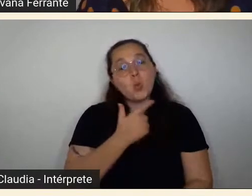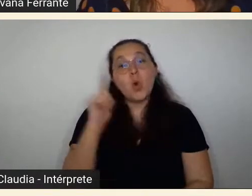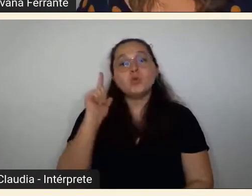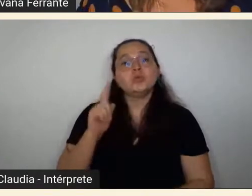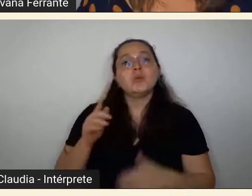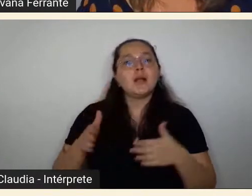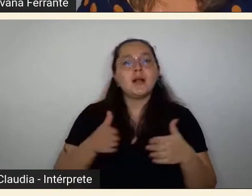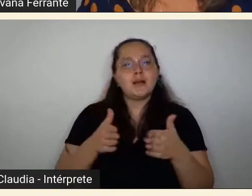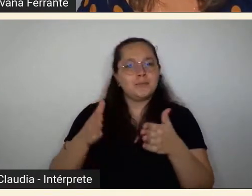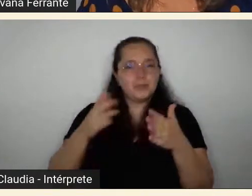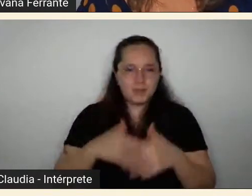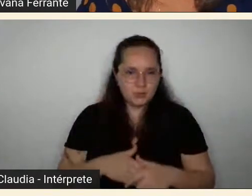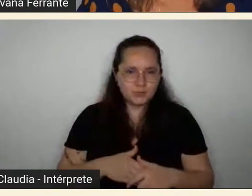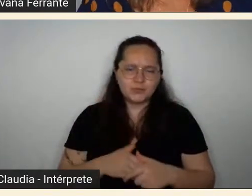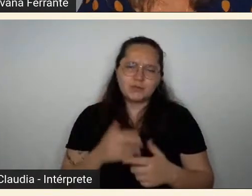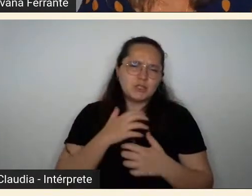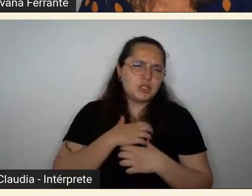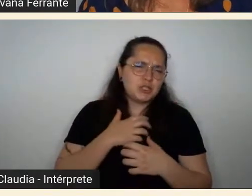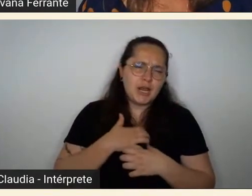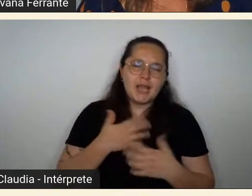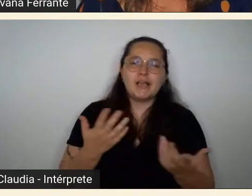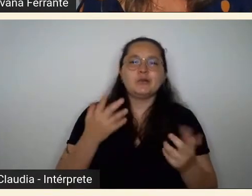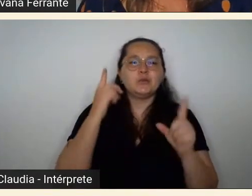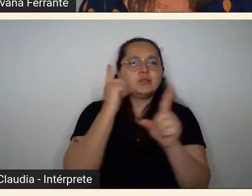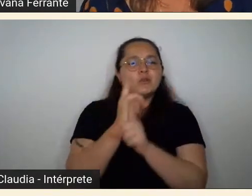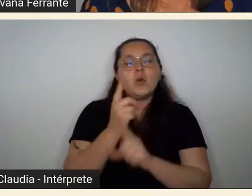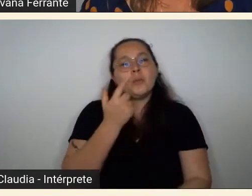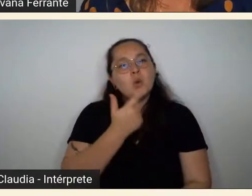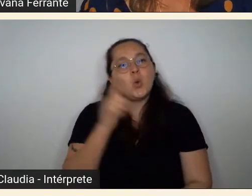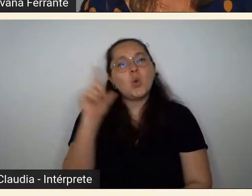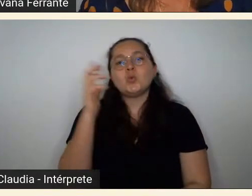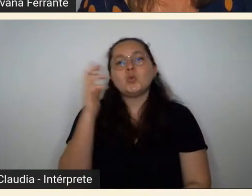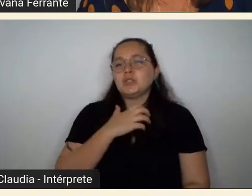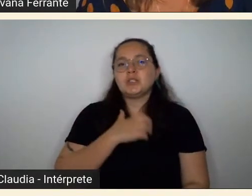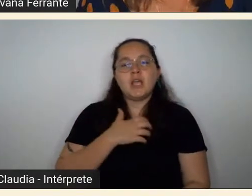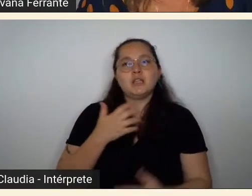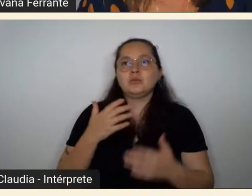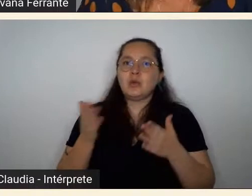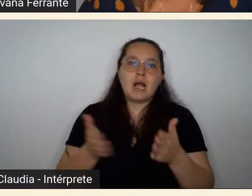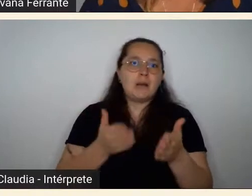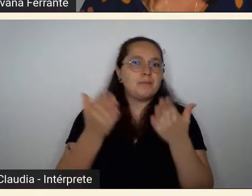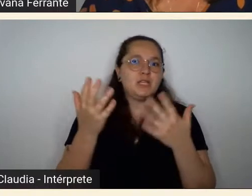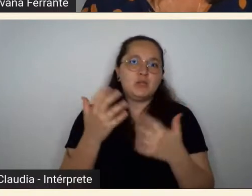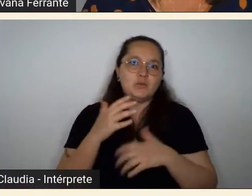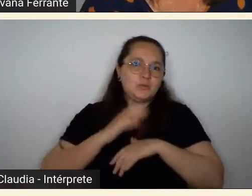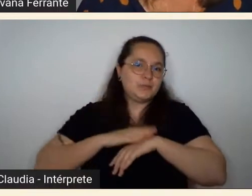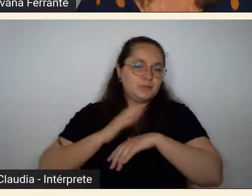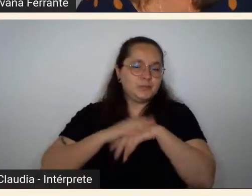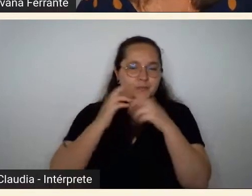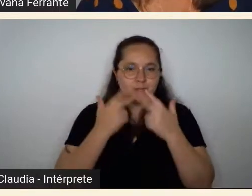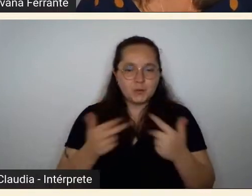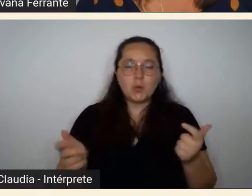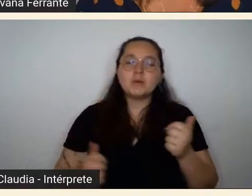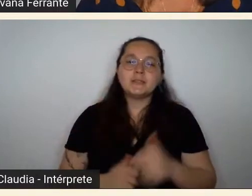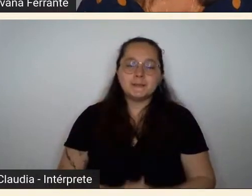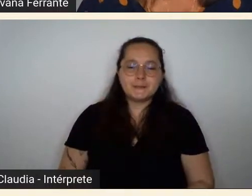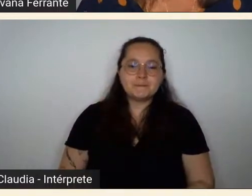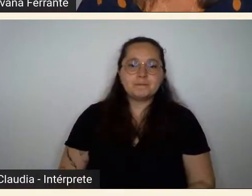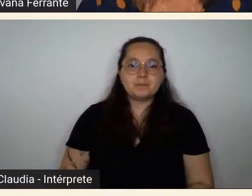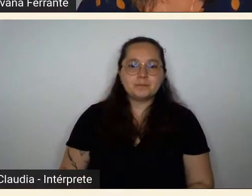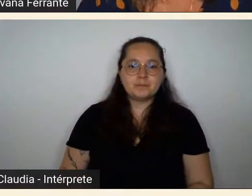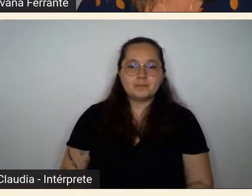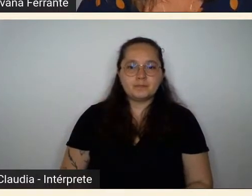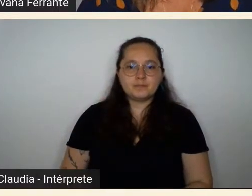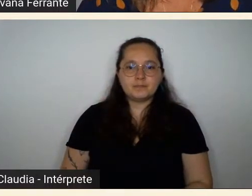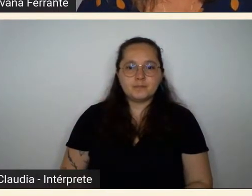inaugura um outro caminho descobre um novo caminho uma nova vertente assim o